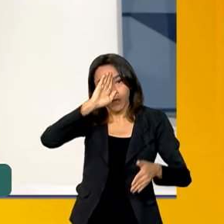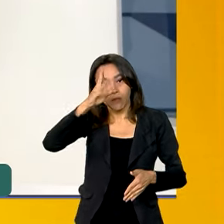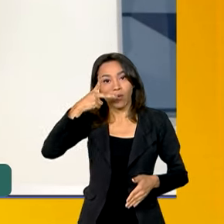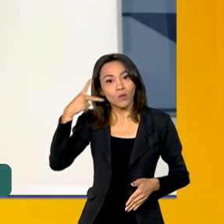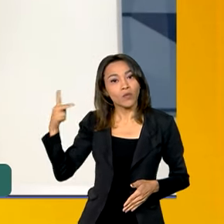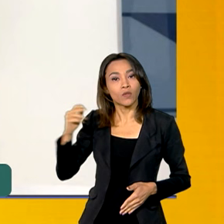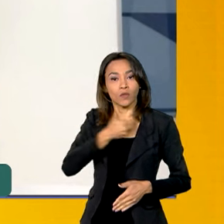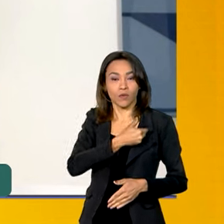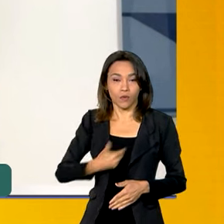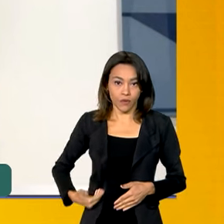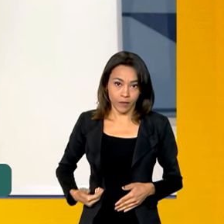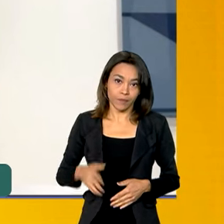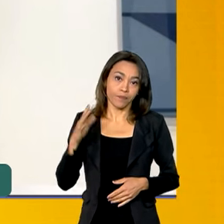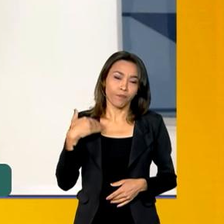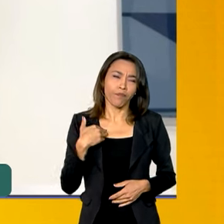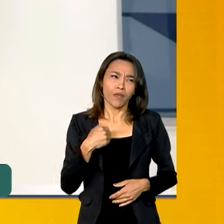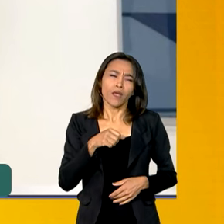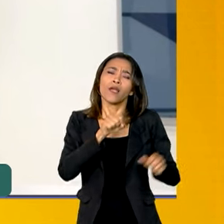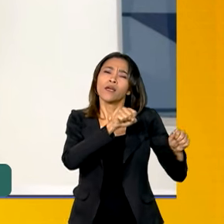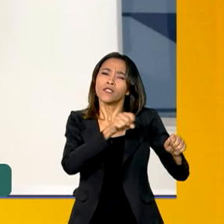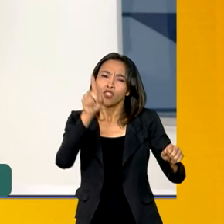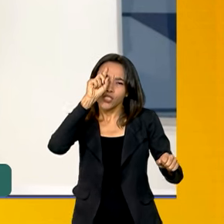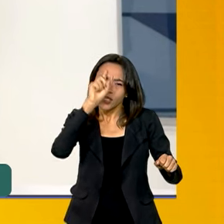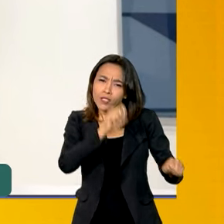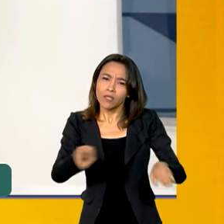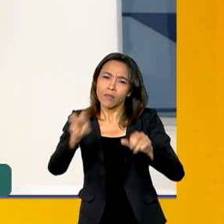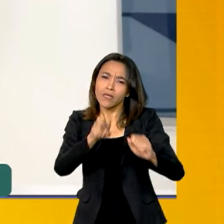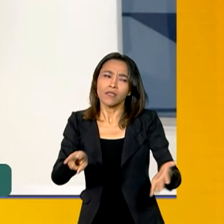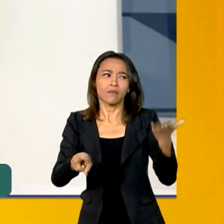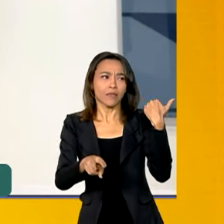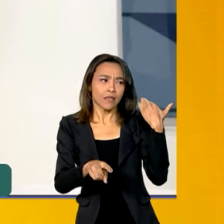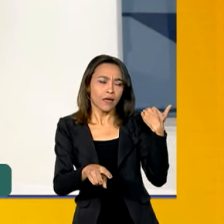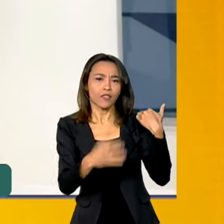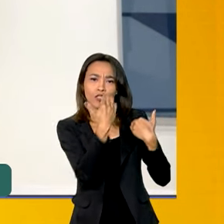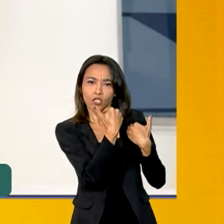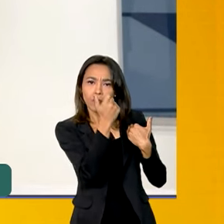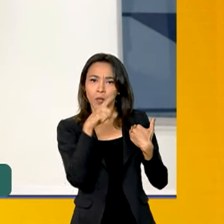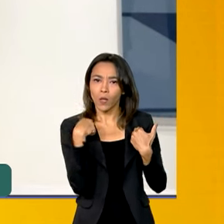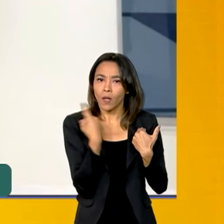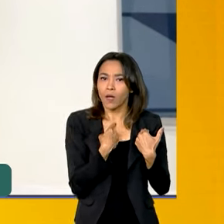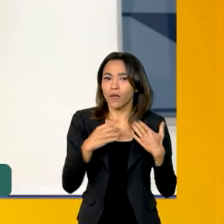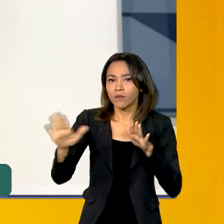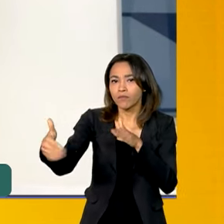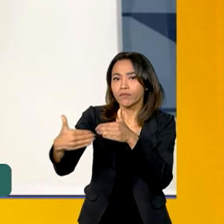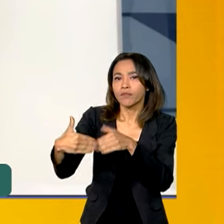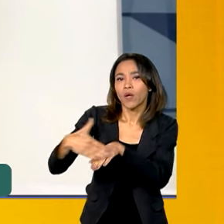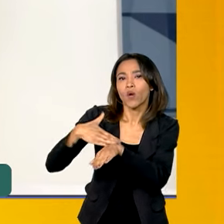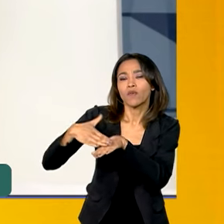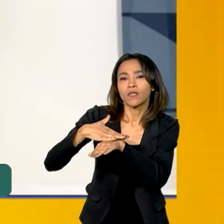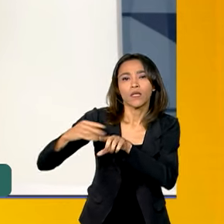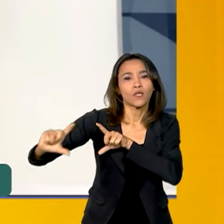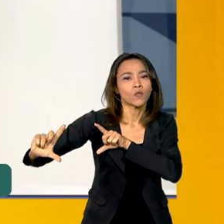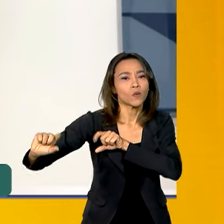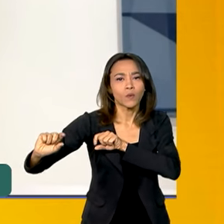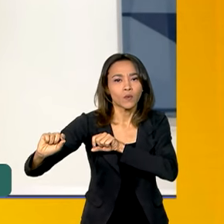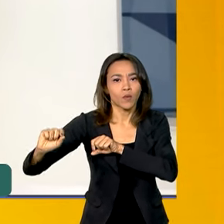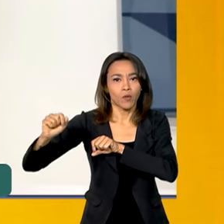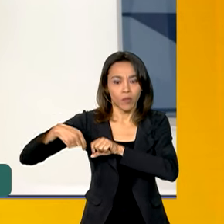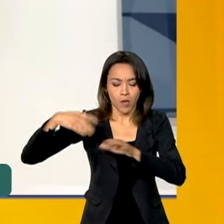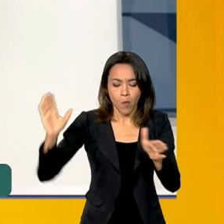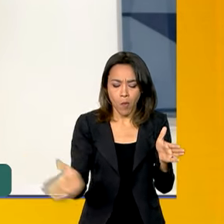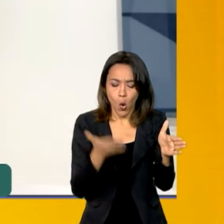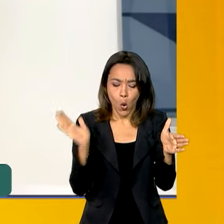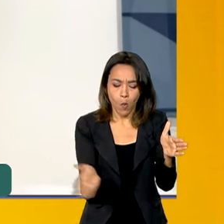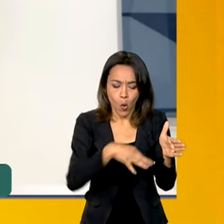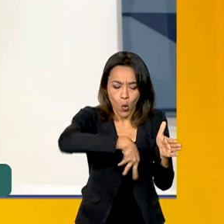Dias atrás, o presidente já nos convocou, eu e o ministro Carlos Fávaro, para conversar sobre a expectativa de produção agrícola no país,